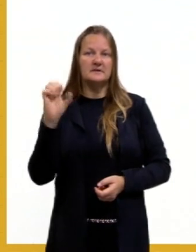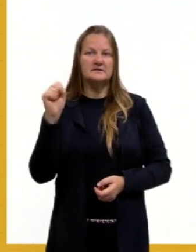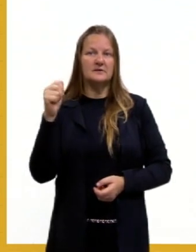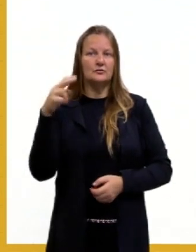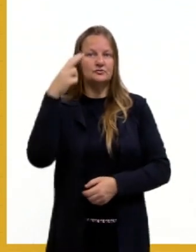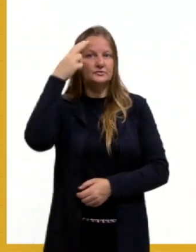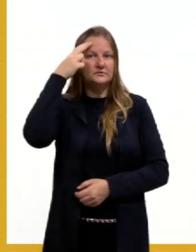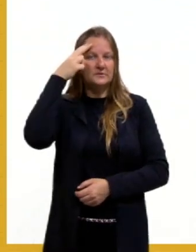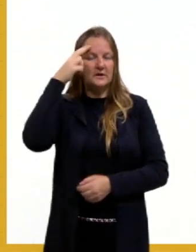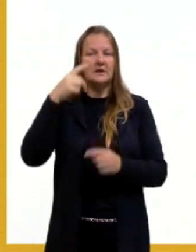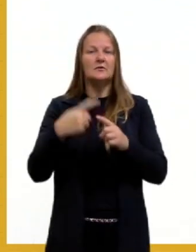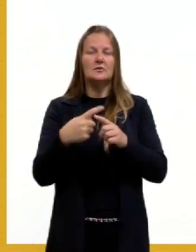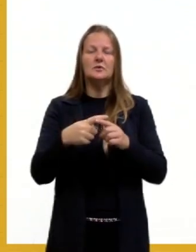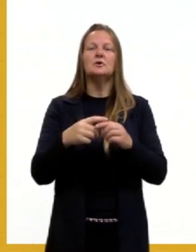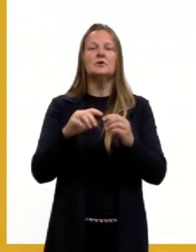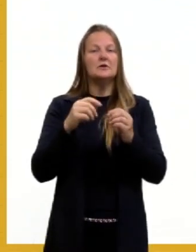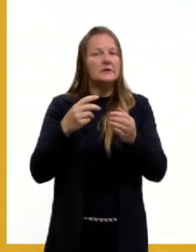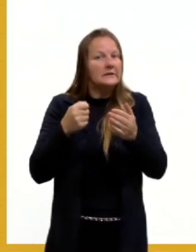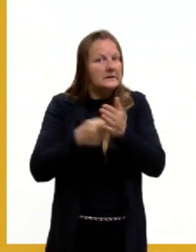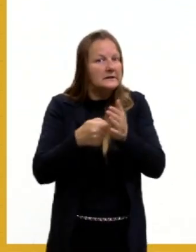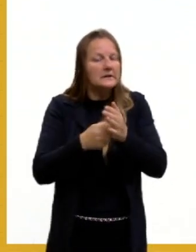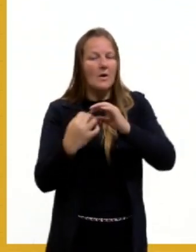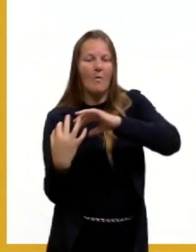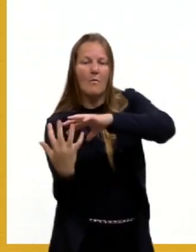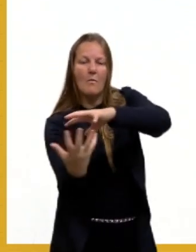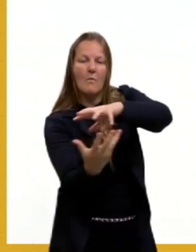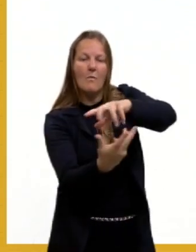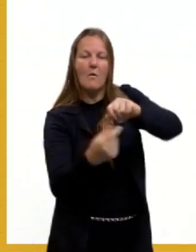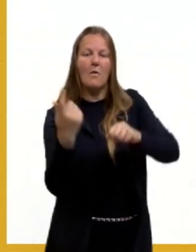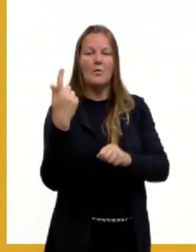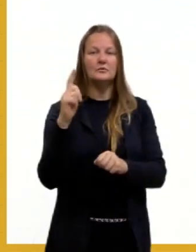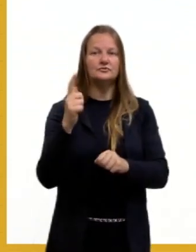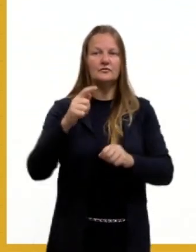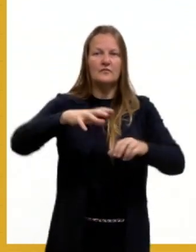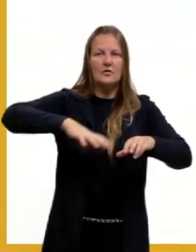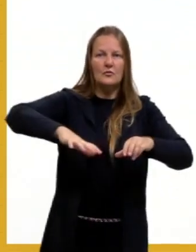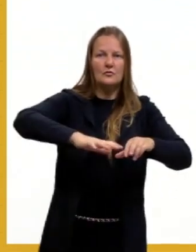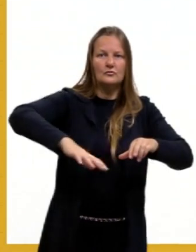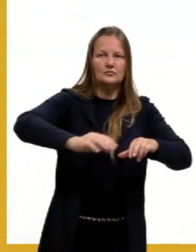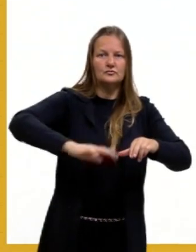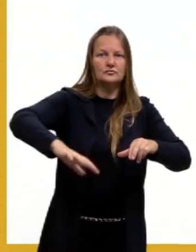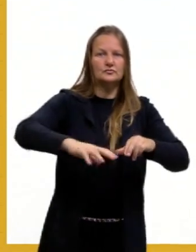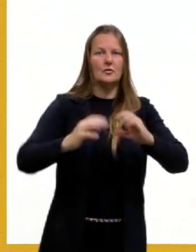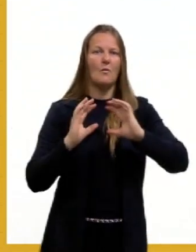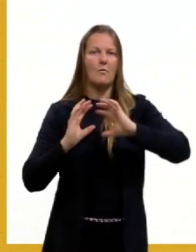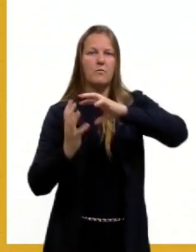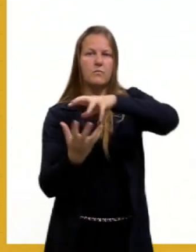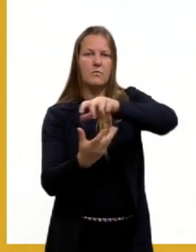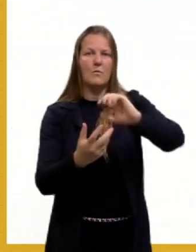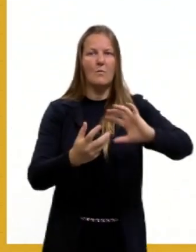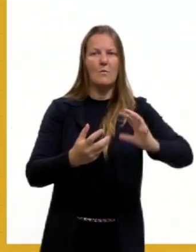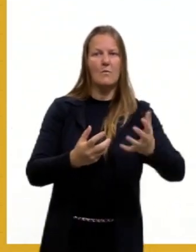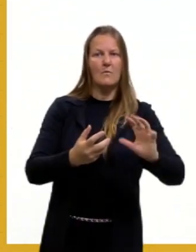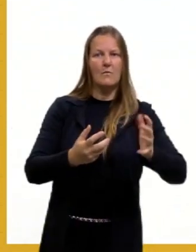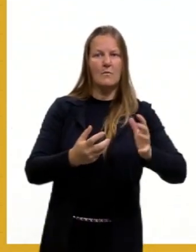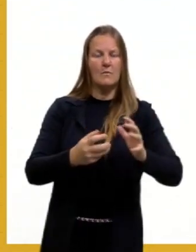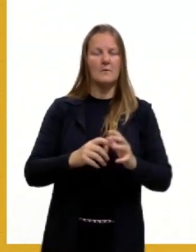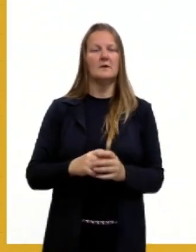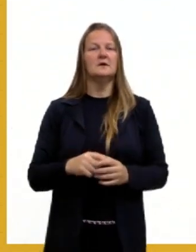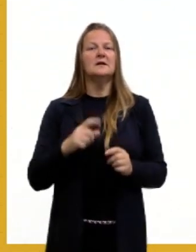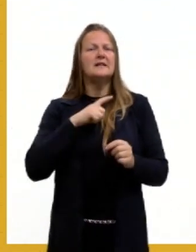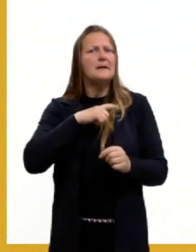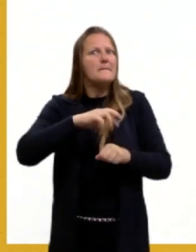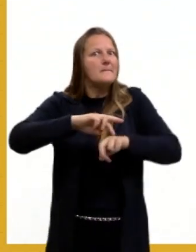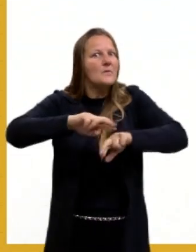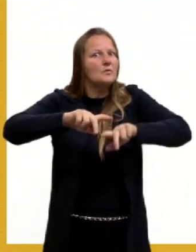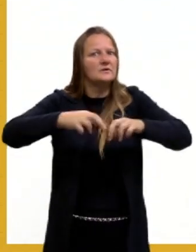geopolítico desse local, tá, dessa região, que é o Oriente Médio. Então, hoje, nós temos várias guerras,